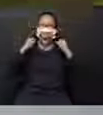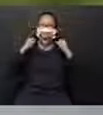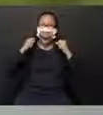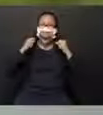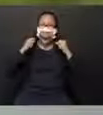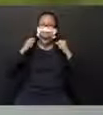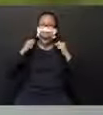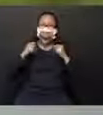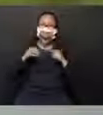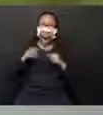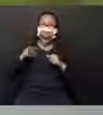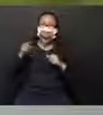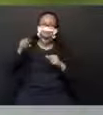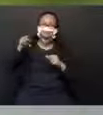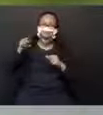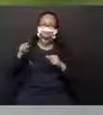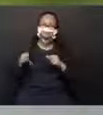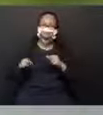baixo. Tudo bem?